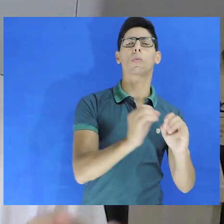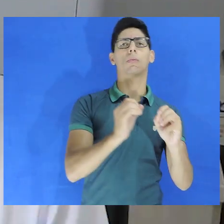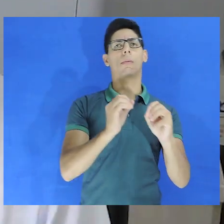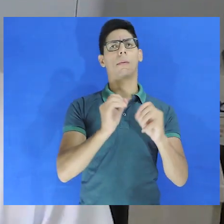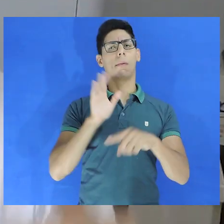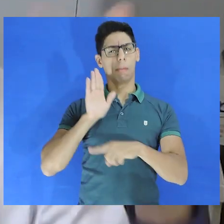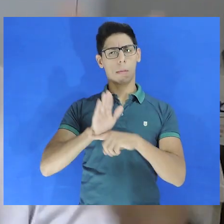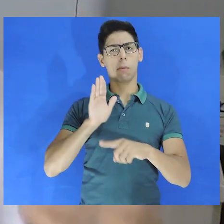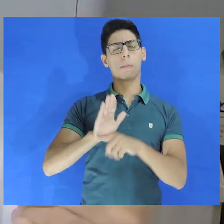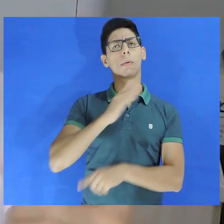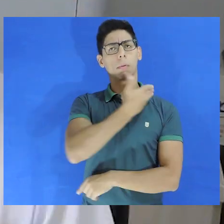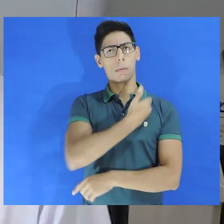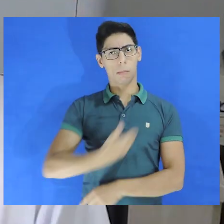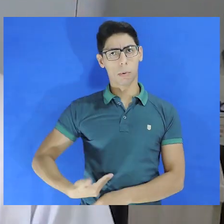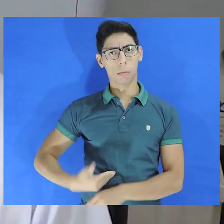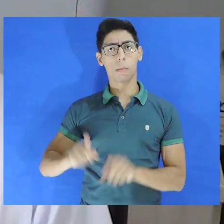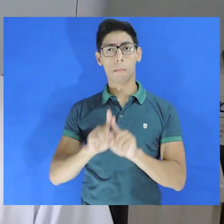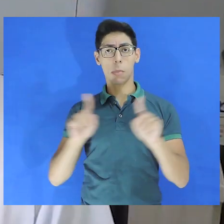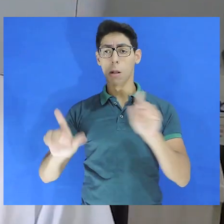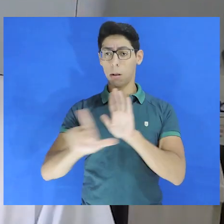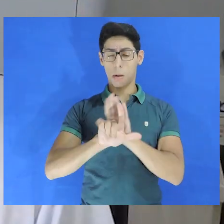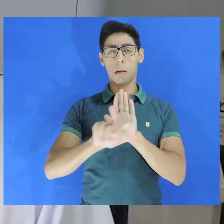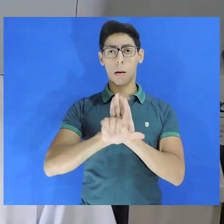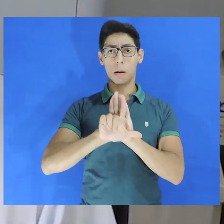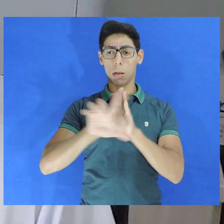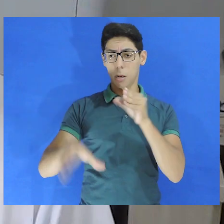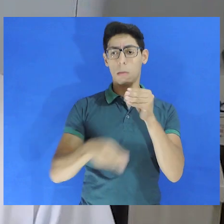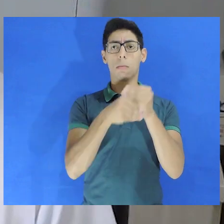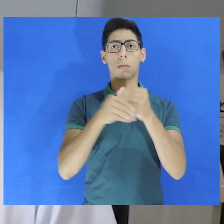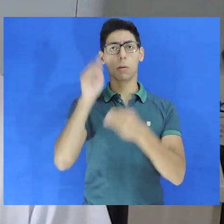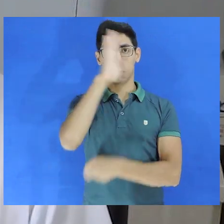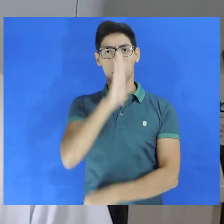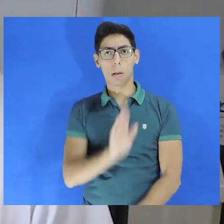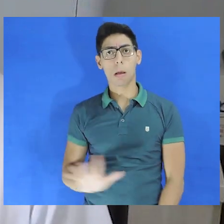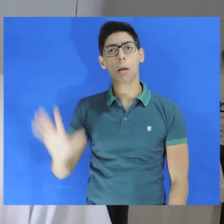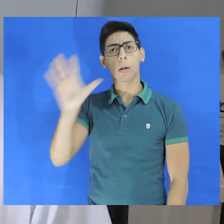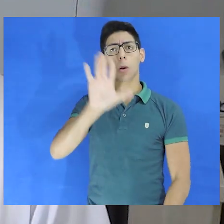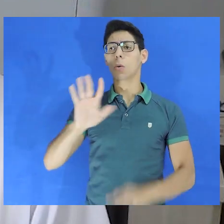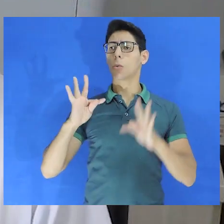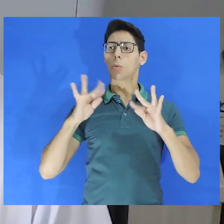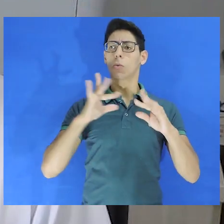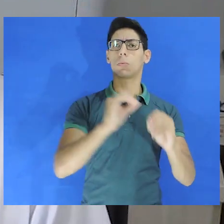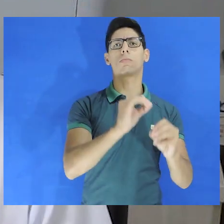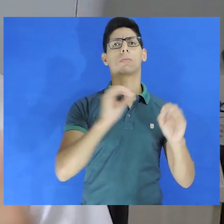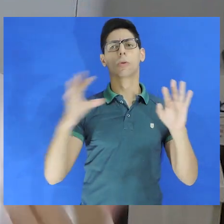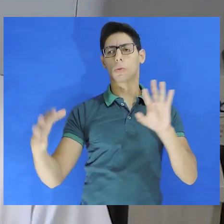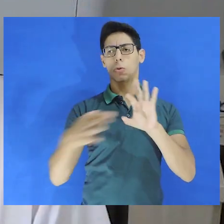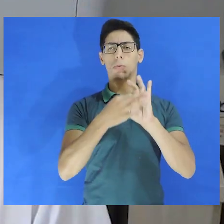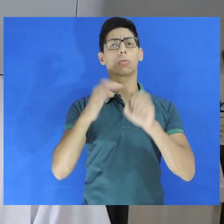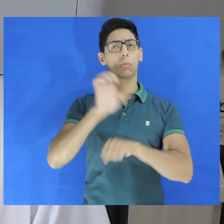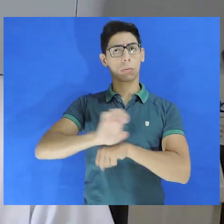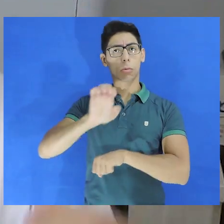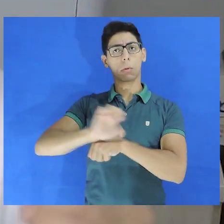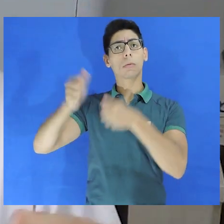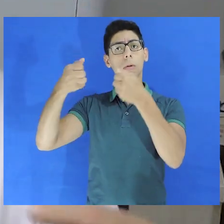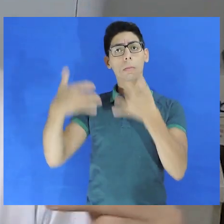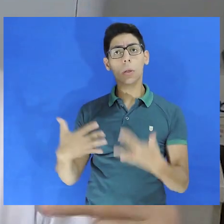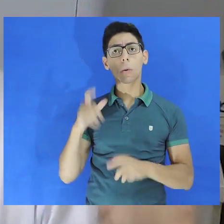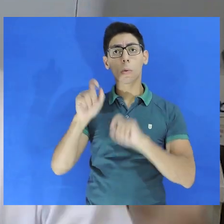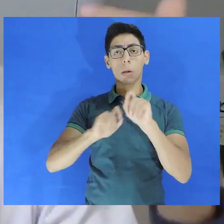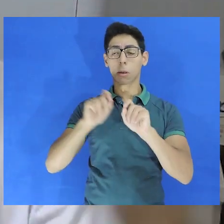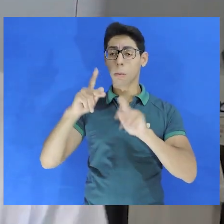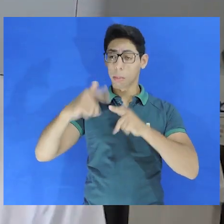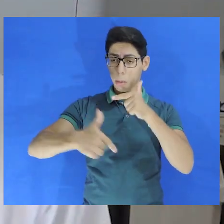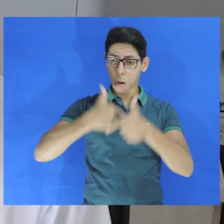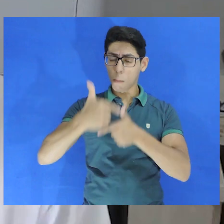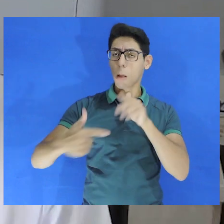promover os direitos humanos. Mais ainda, a Lei Complementar Nacional e todas as leis complementares estaduais das Defensoria Públicas, fala